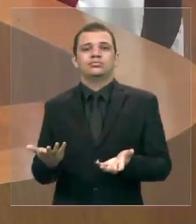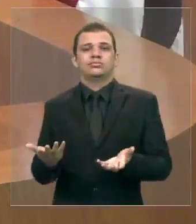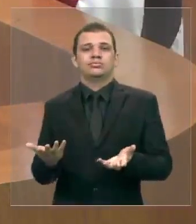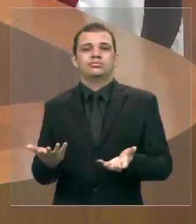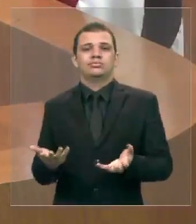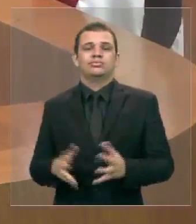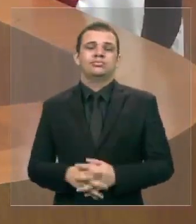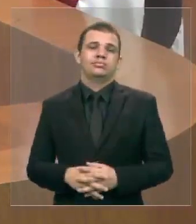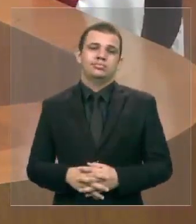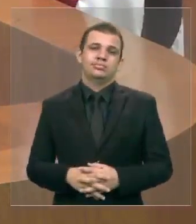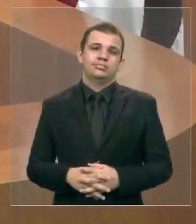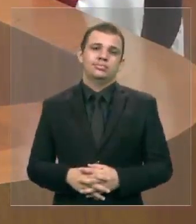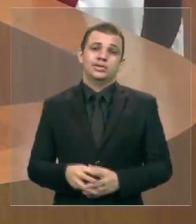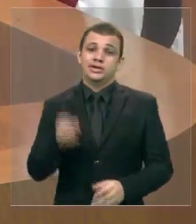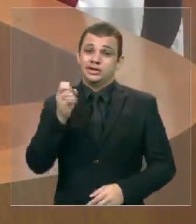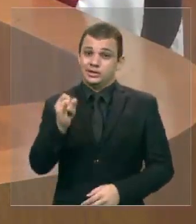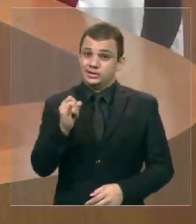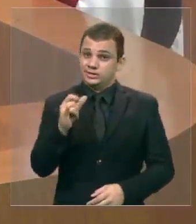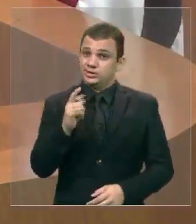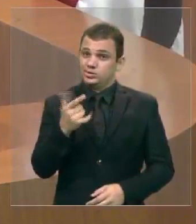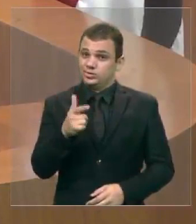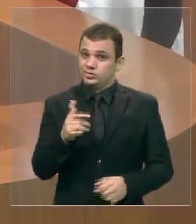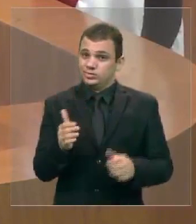se não está tendo maior cutalha,